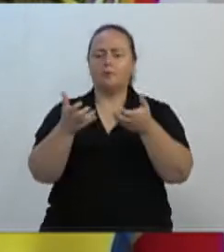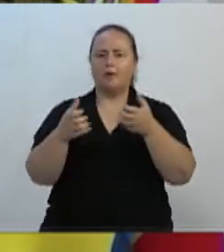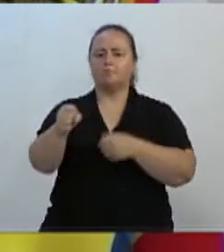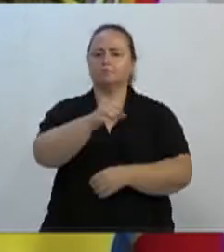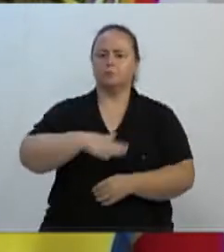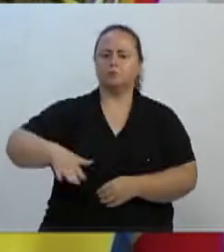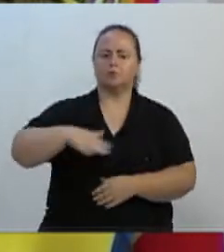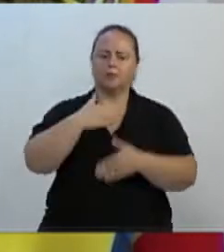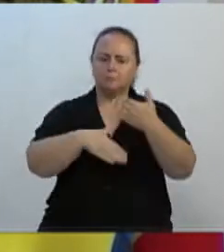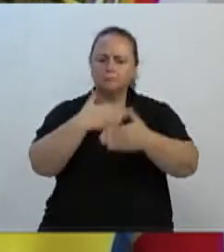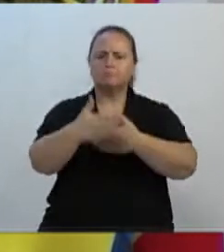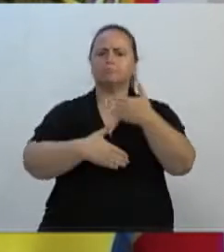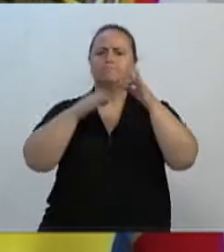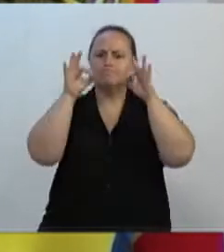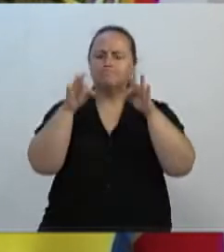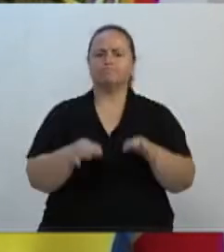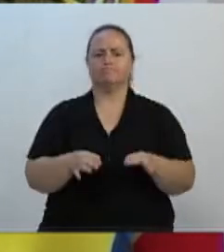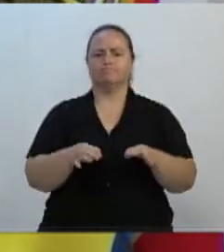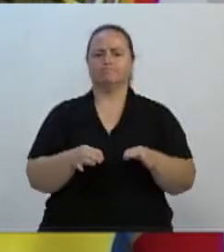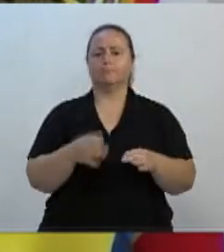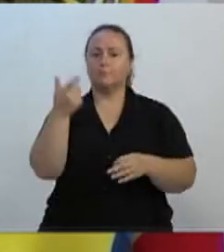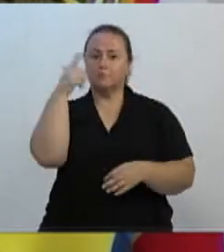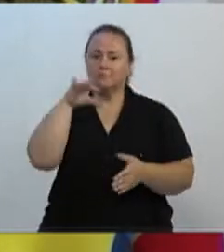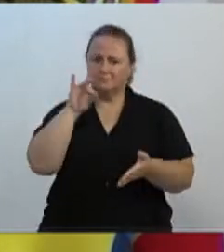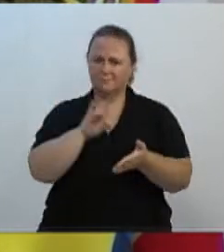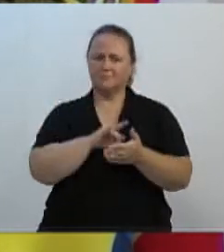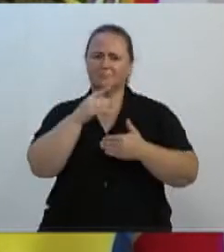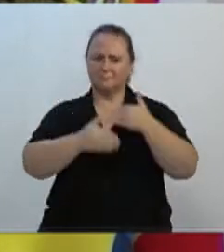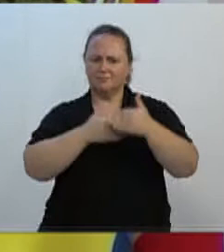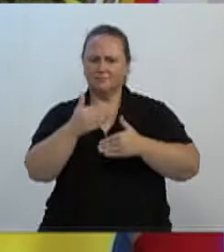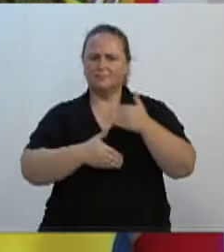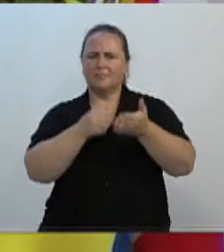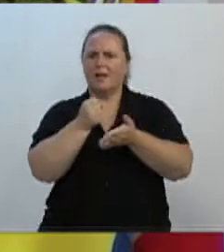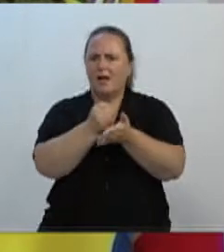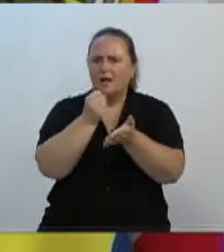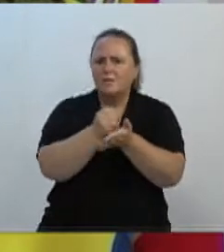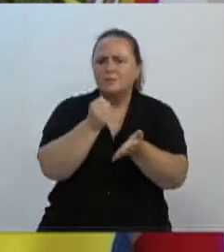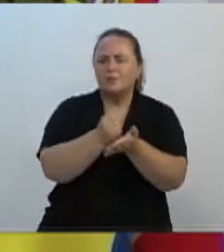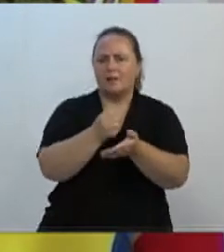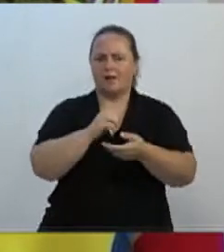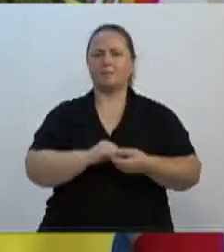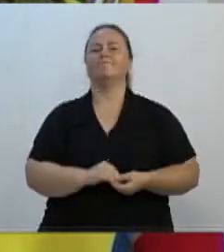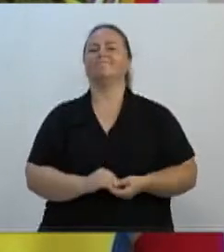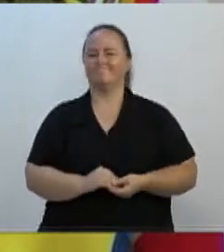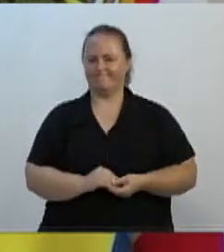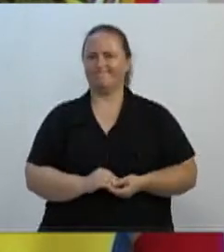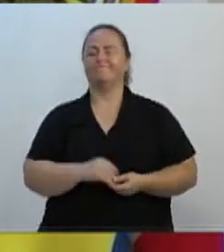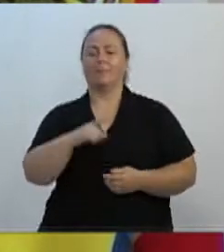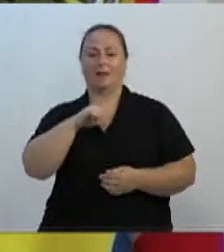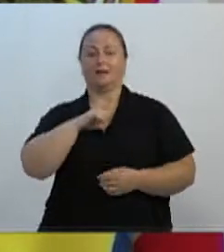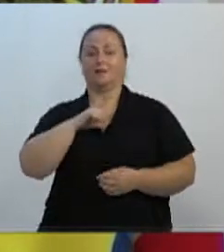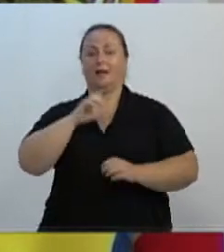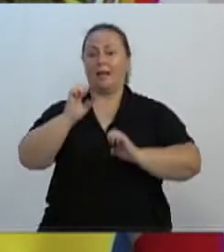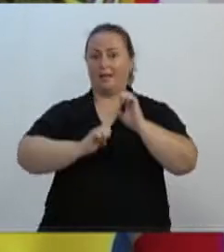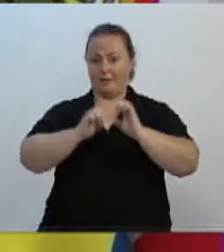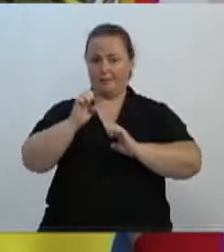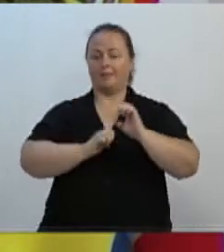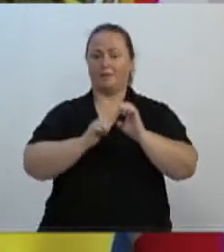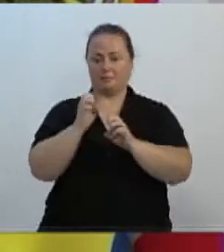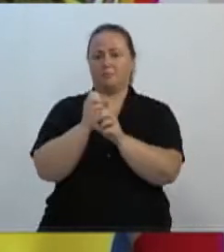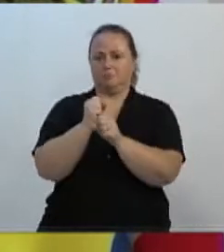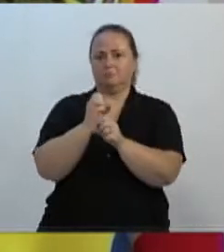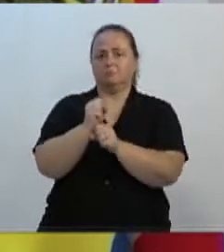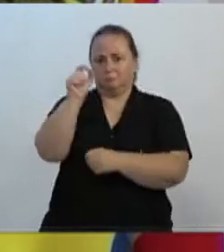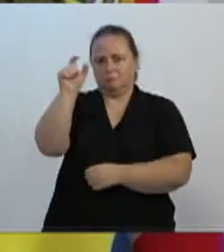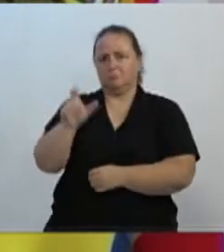sociedade. E para desenvolver e ajudar essas demandas, os empresários contábeis, por meio do Sescão Blumenau, desenvolvem